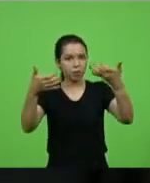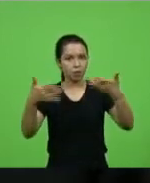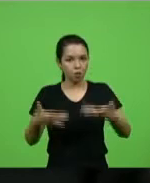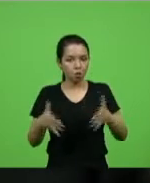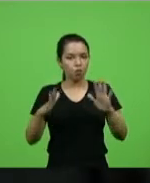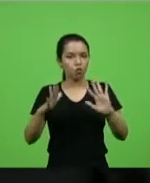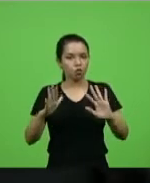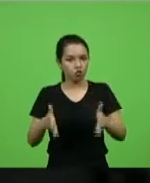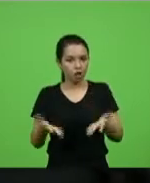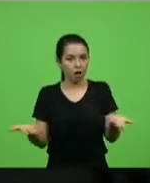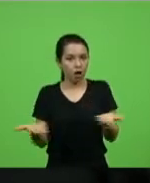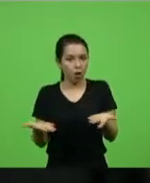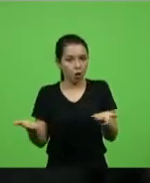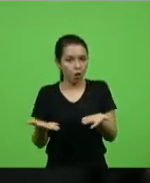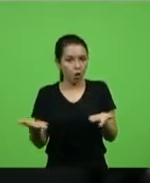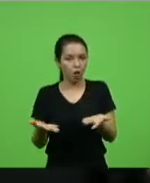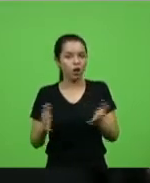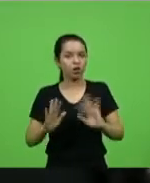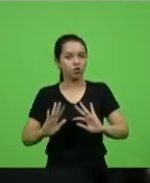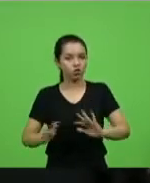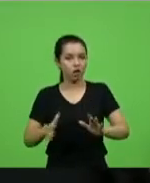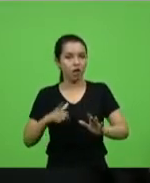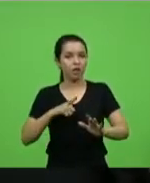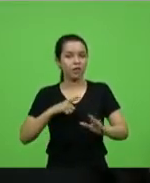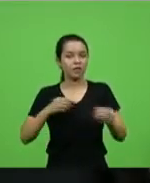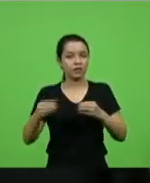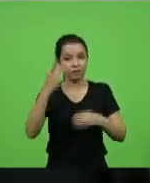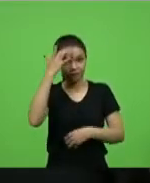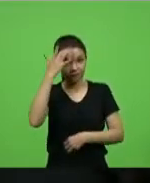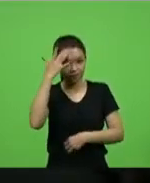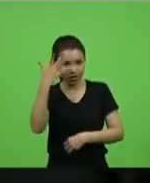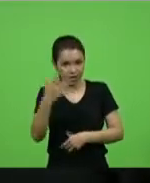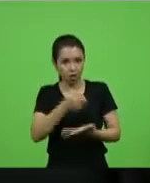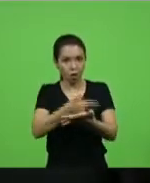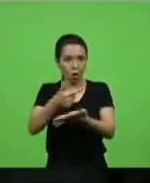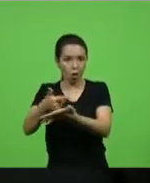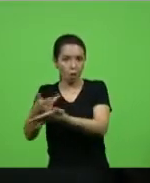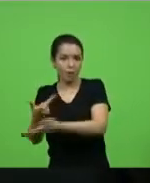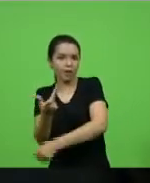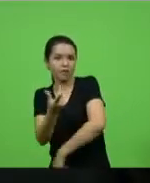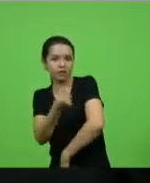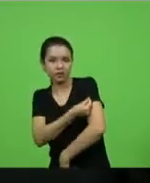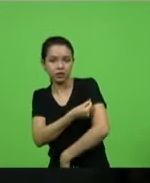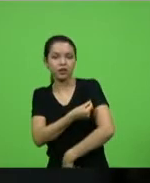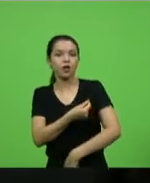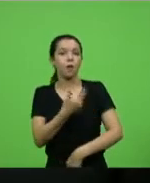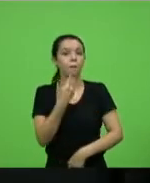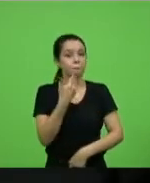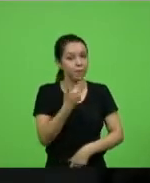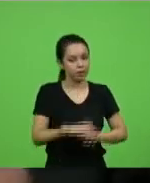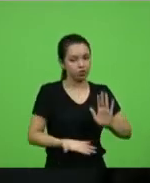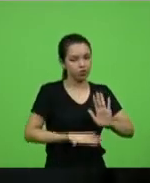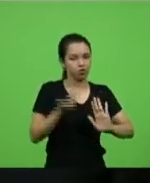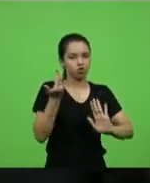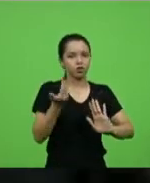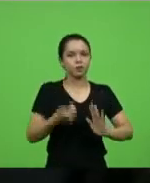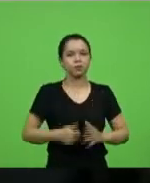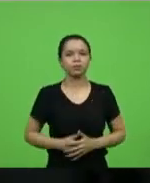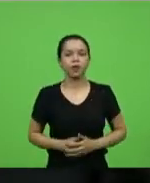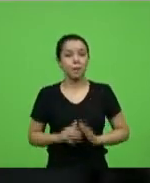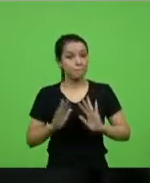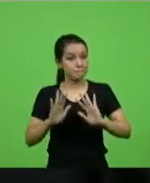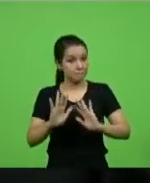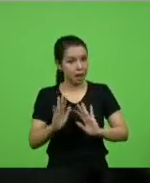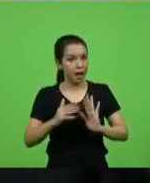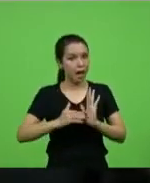outro, uma flexibilização na questão da compra das vacinas. Então, já peço essa gentileza que a retire. Mas a moção